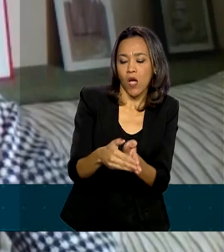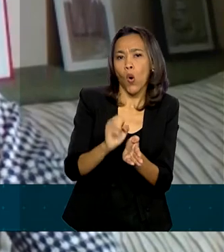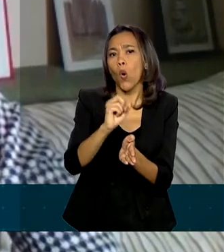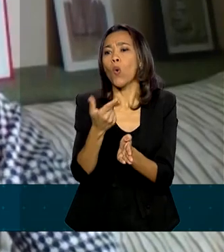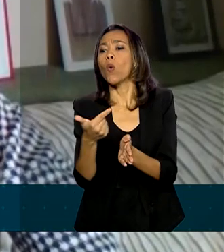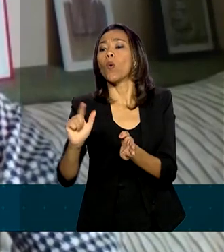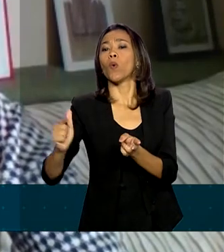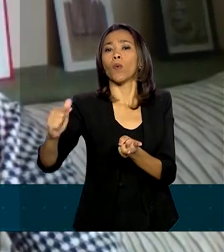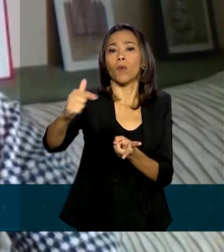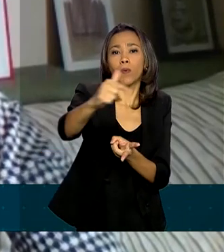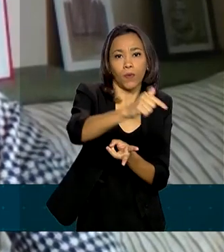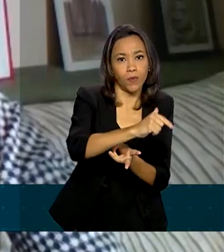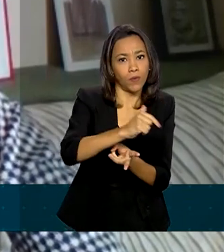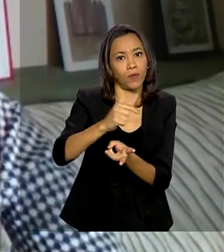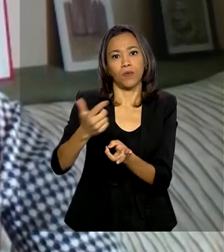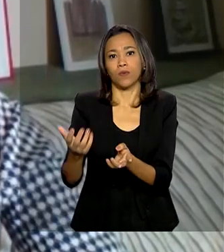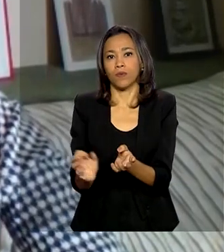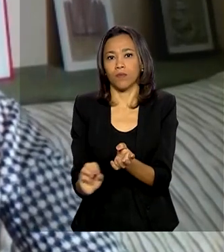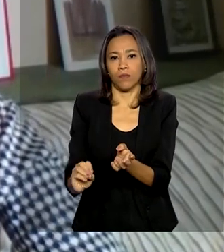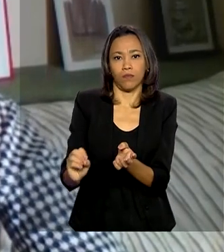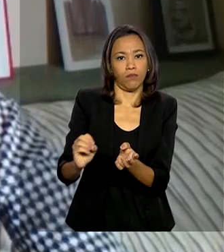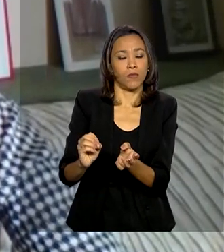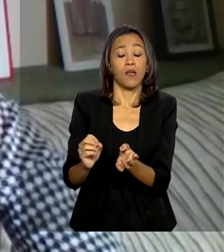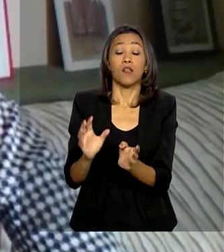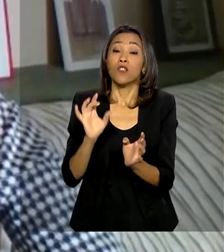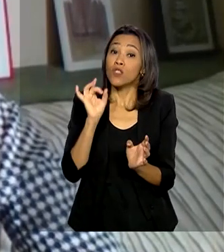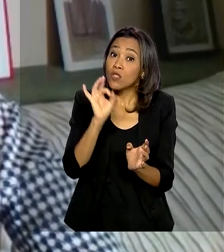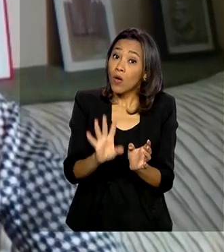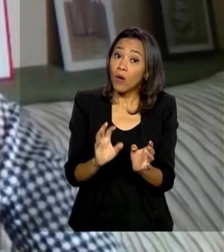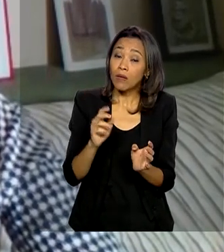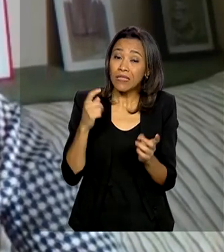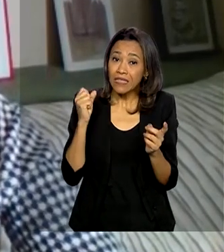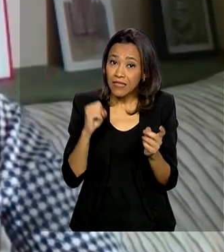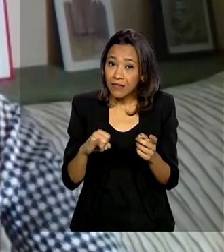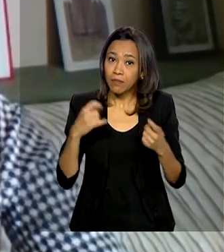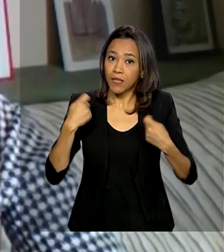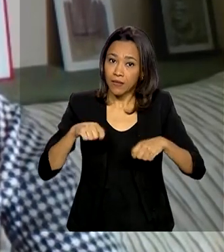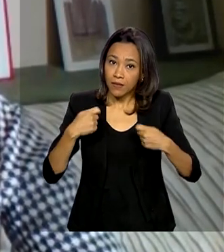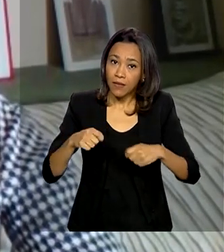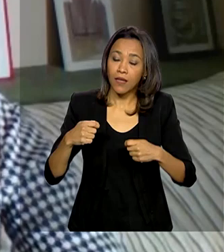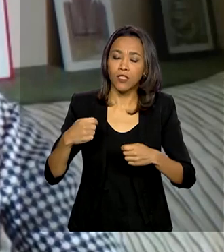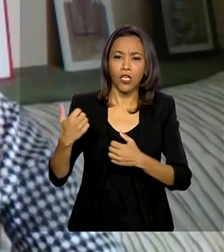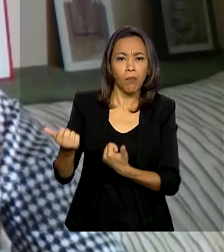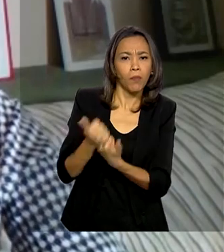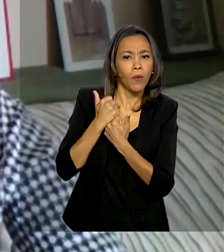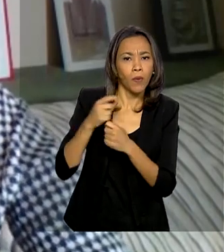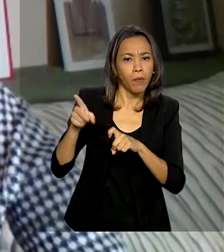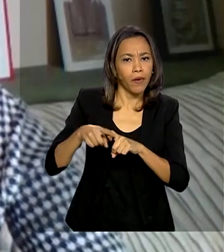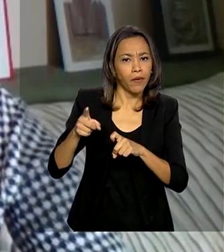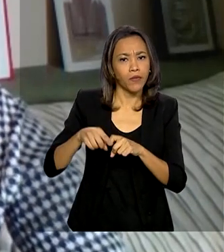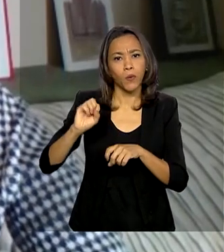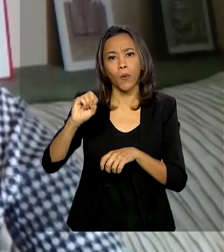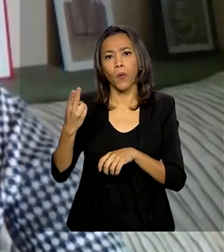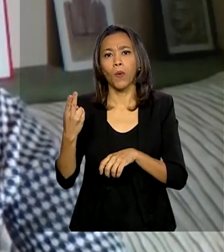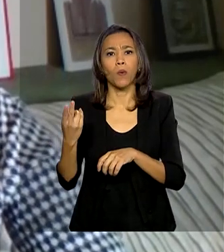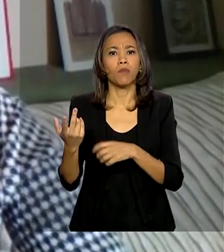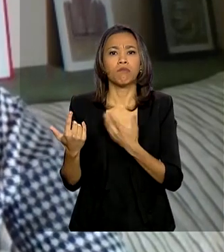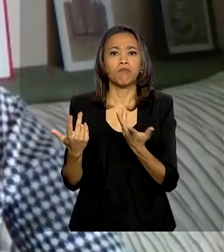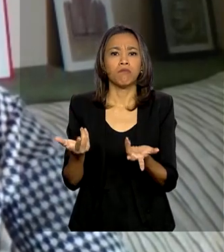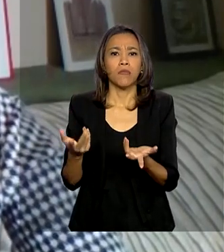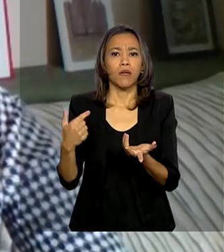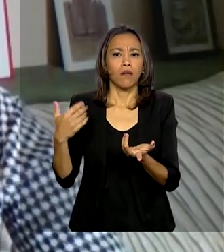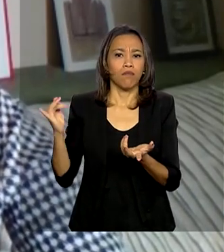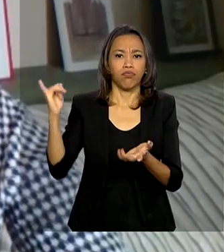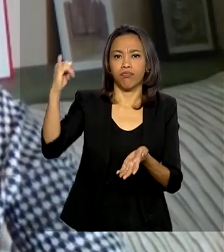outros pontos de via aquaviária, a não ser em caso de necessidade de assistência médica ou para pegar um retorno por